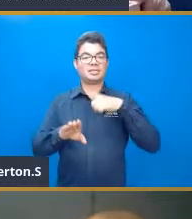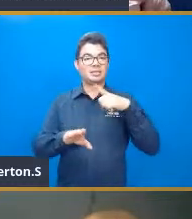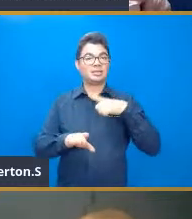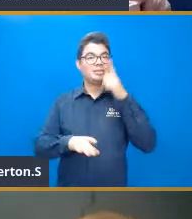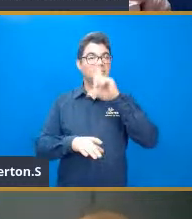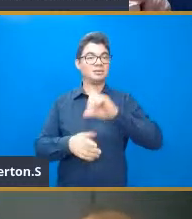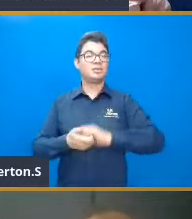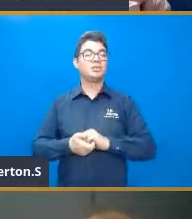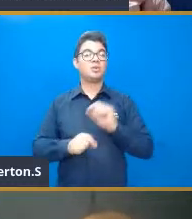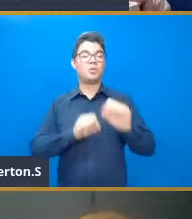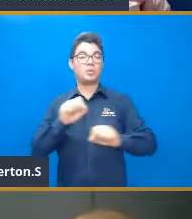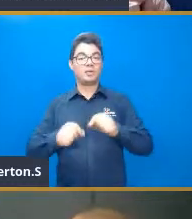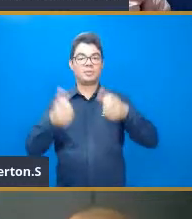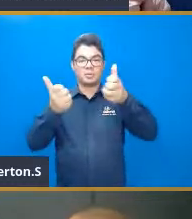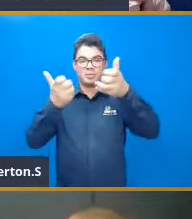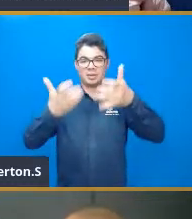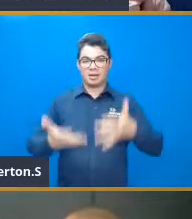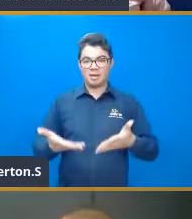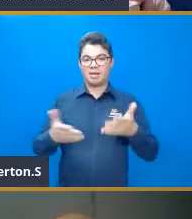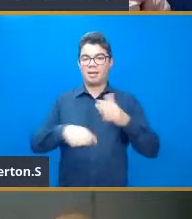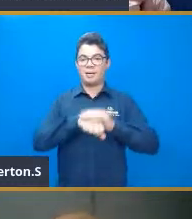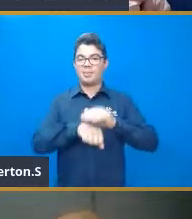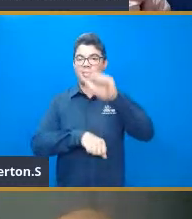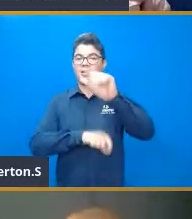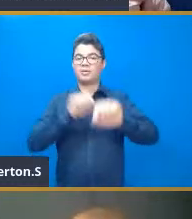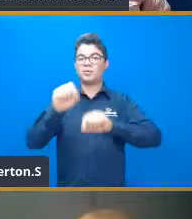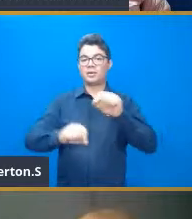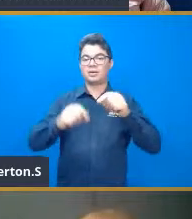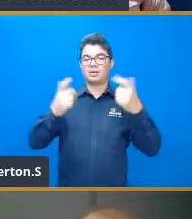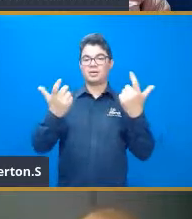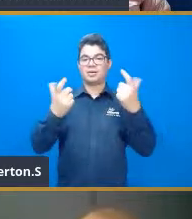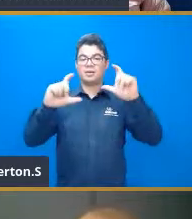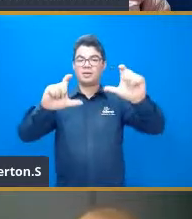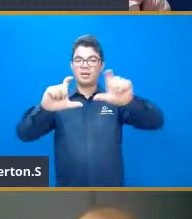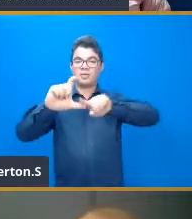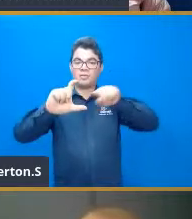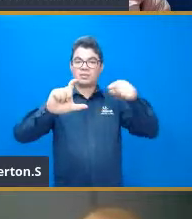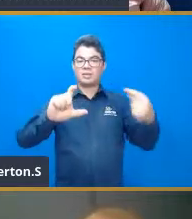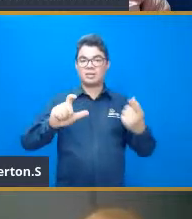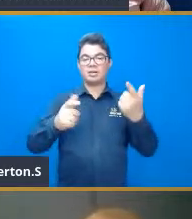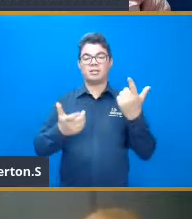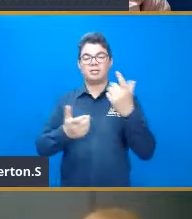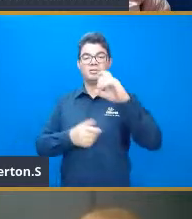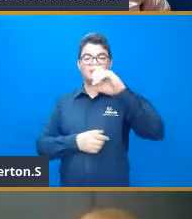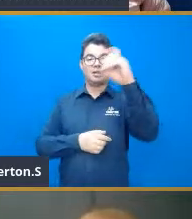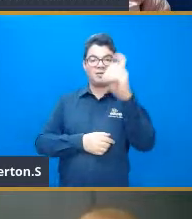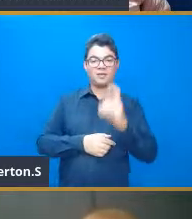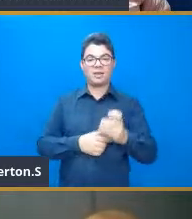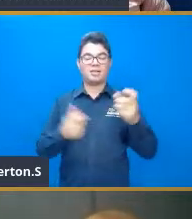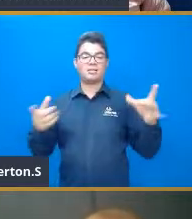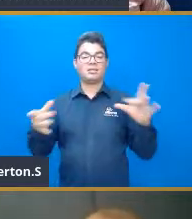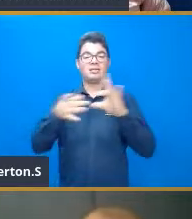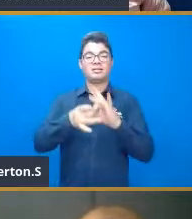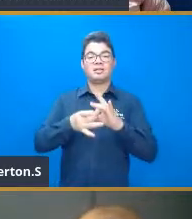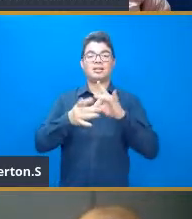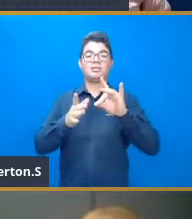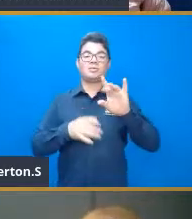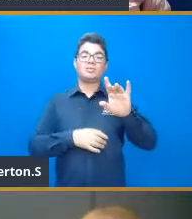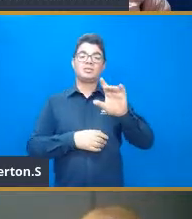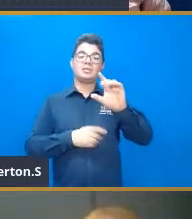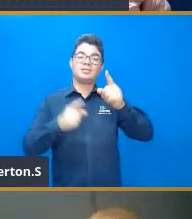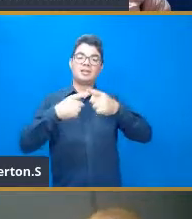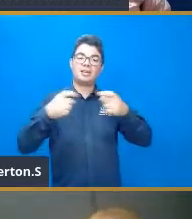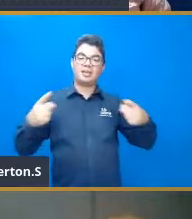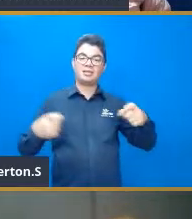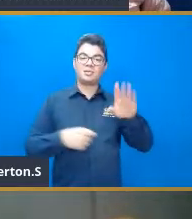Então, vamos falar um pouquinho a respeito das funções derivadas, aplicações relacionadas às ciências biológicas. Bom, primeiro